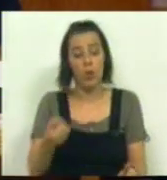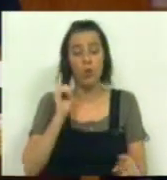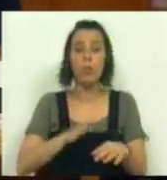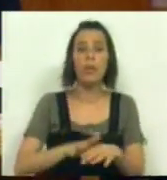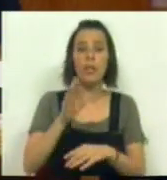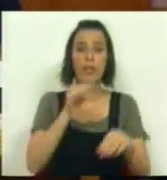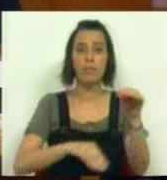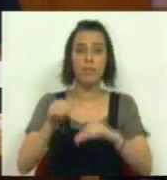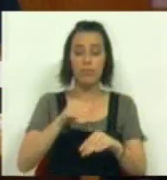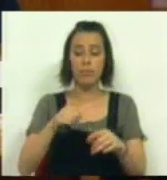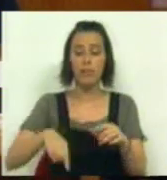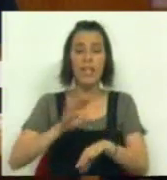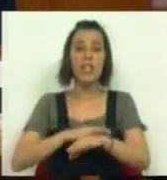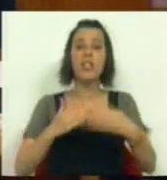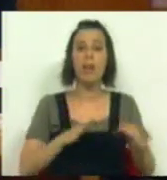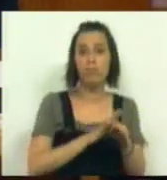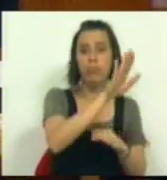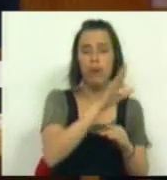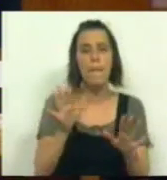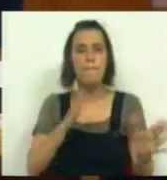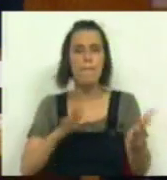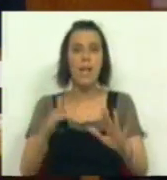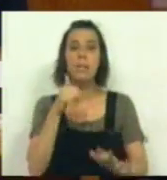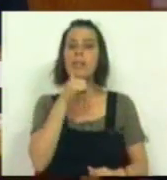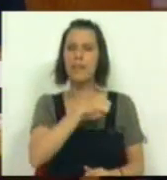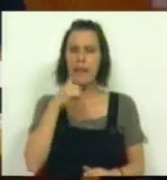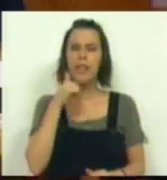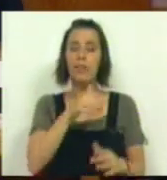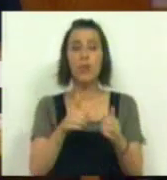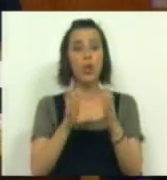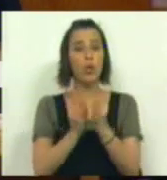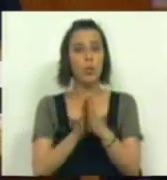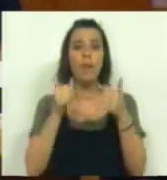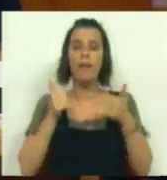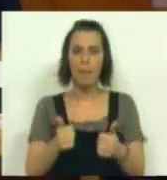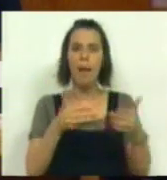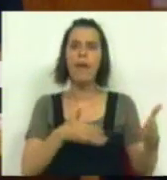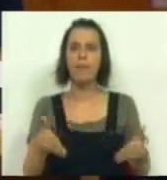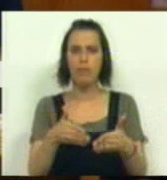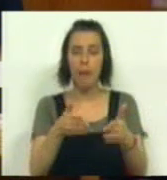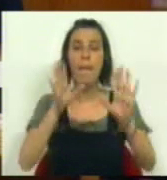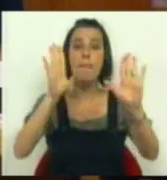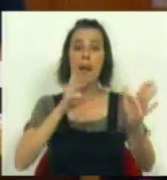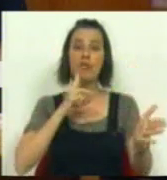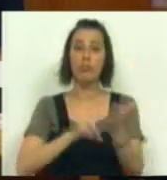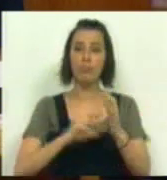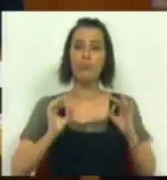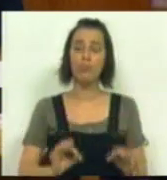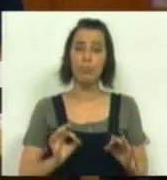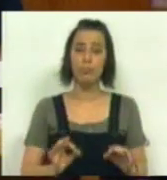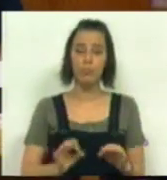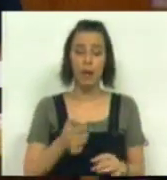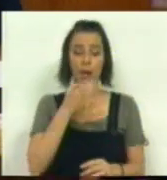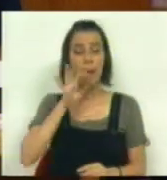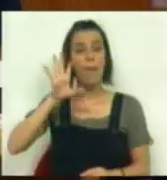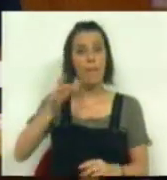o crescimento eleitoral dos partidos de esquerda e, com mais ou menos sacrifício, tudo estava bem encaminhado. Mas a verdade é que, desde